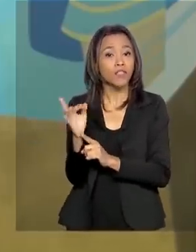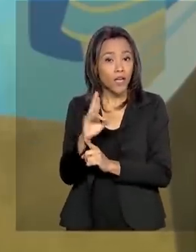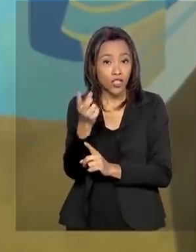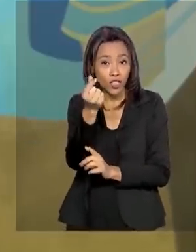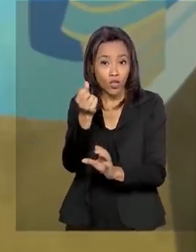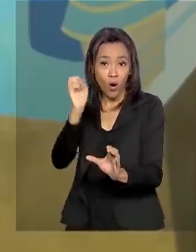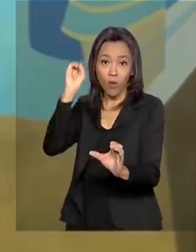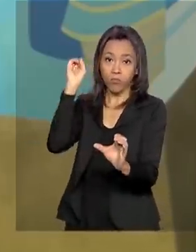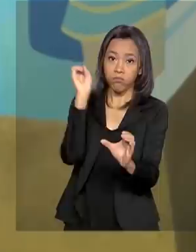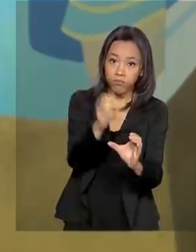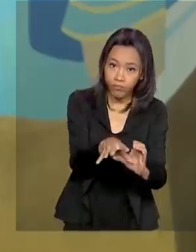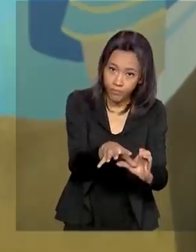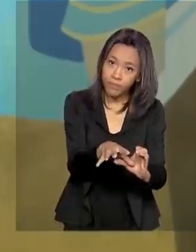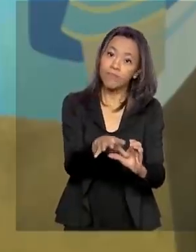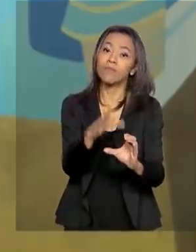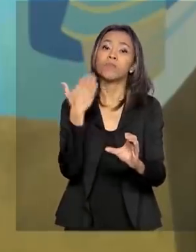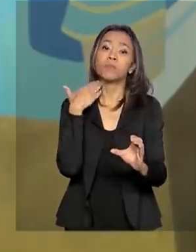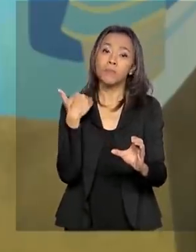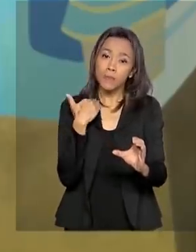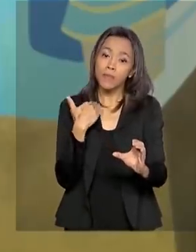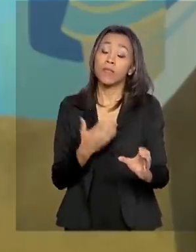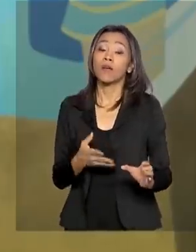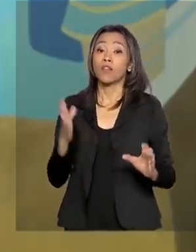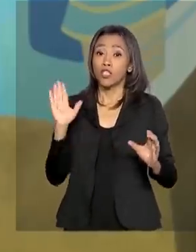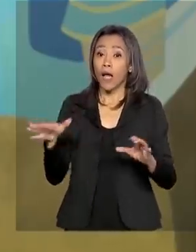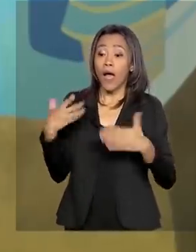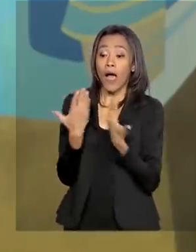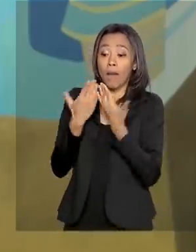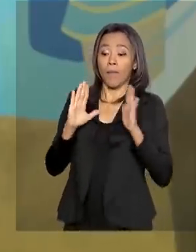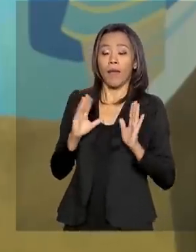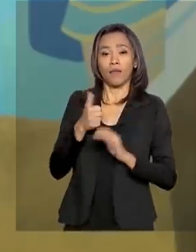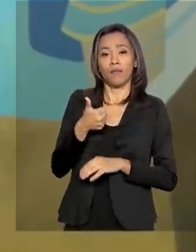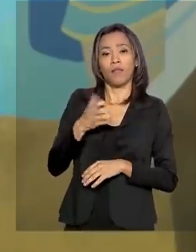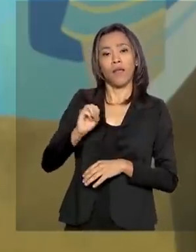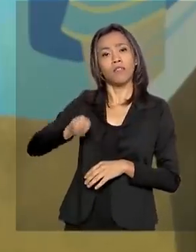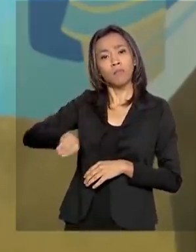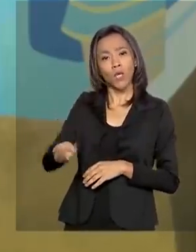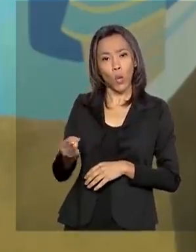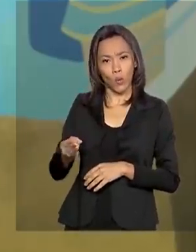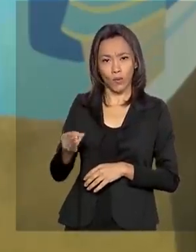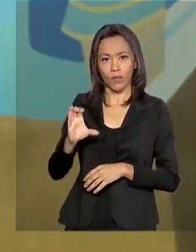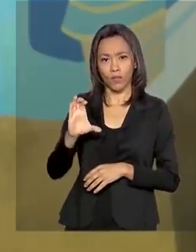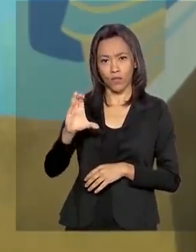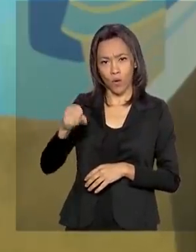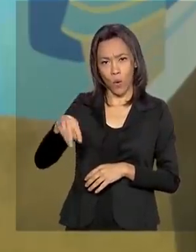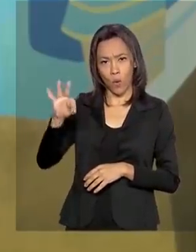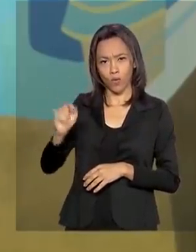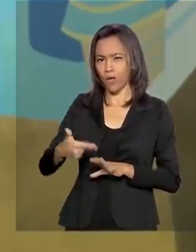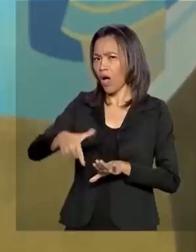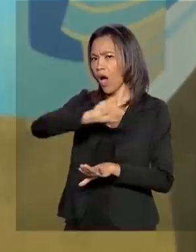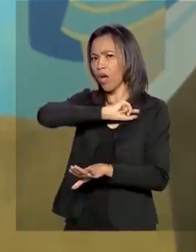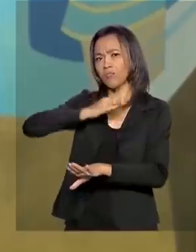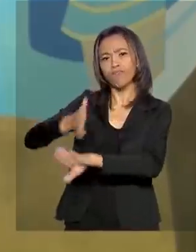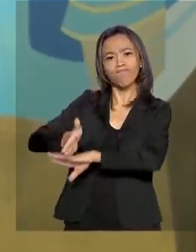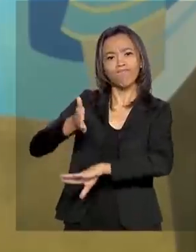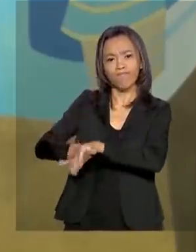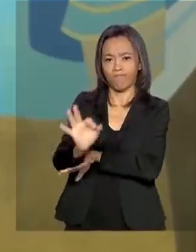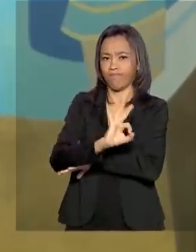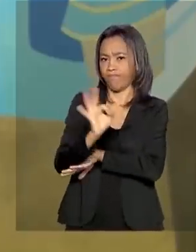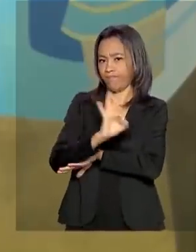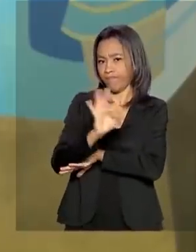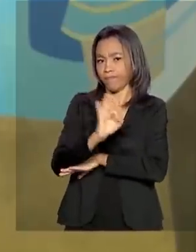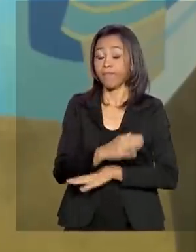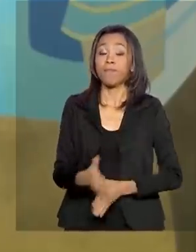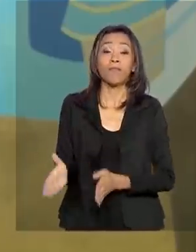beneficiários. Foram abertas 10 milhões de contas digitais a quem não tinha acesso. E vale lembrar,